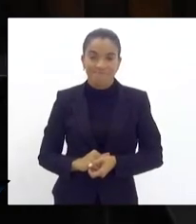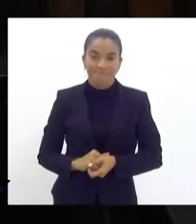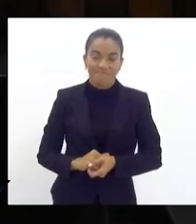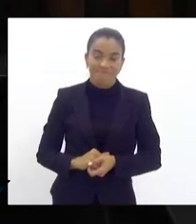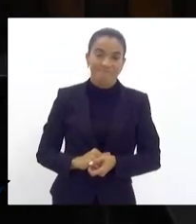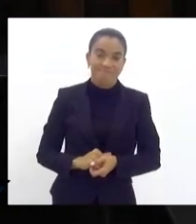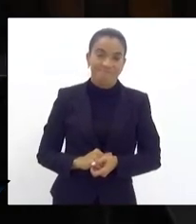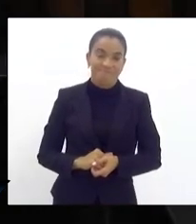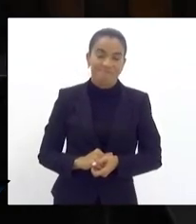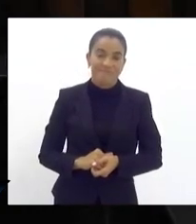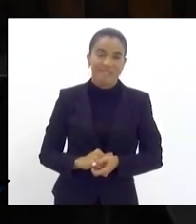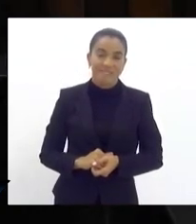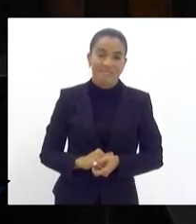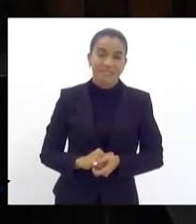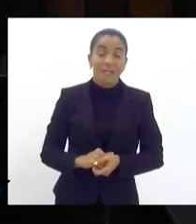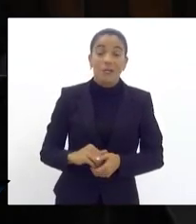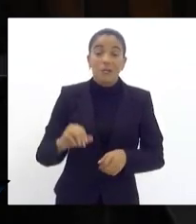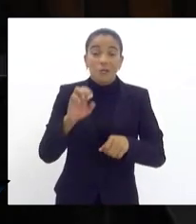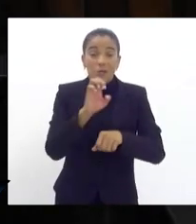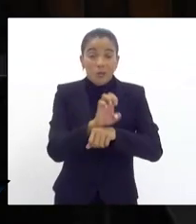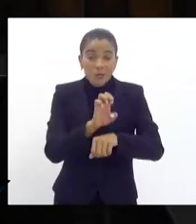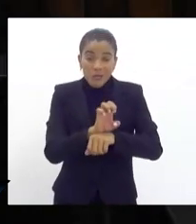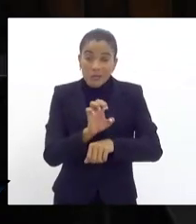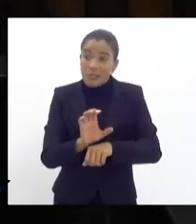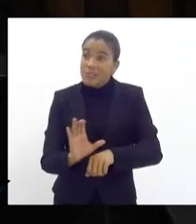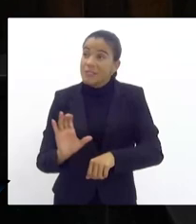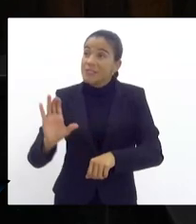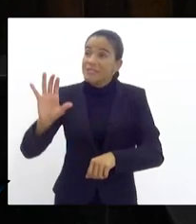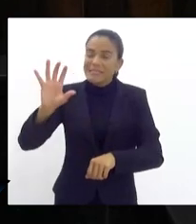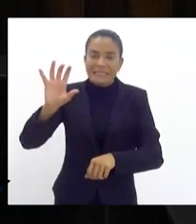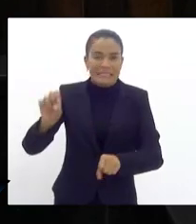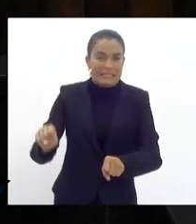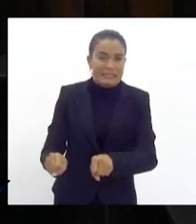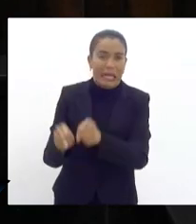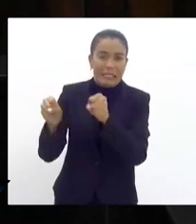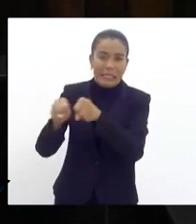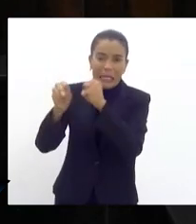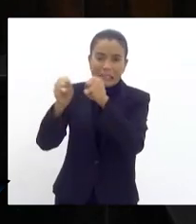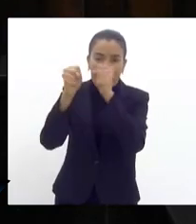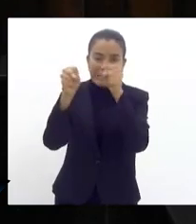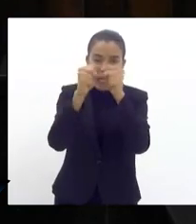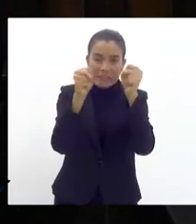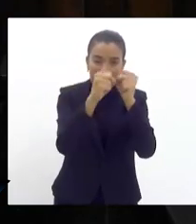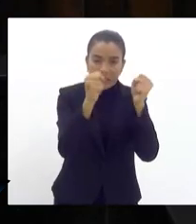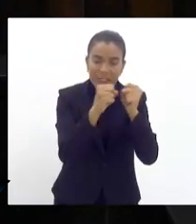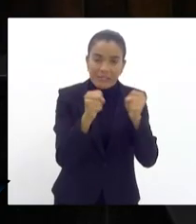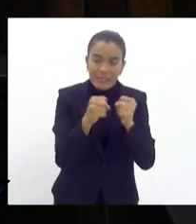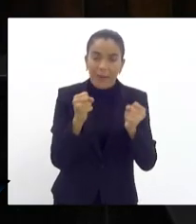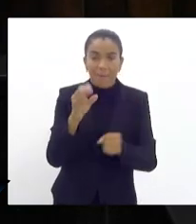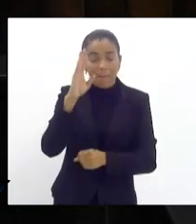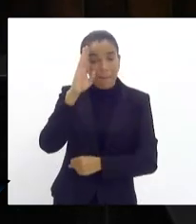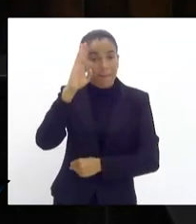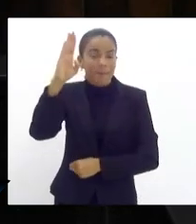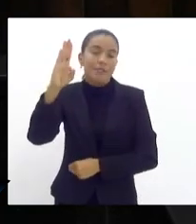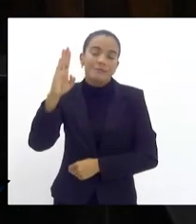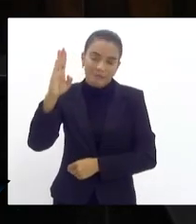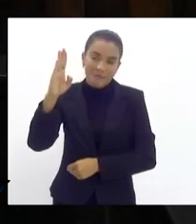E os estados se arrebentaram, principalmente